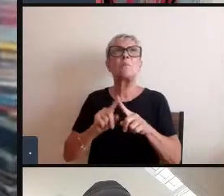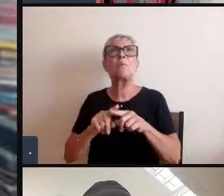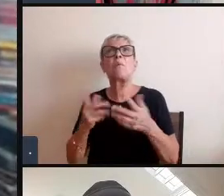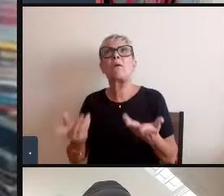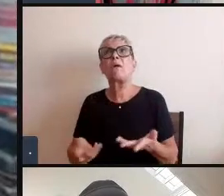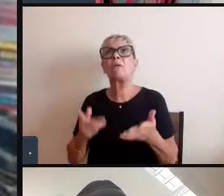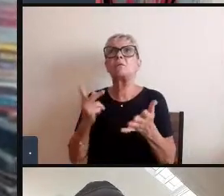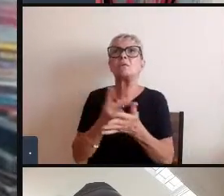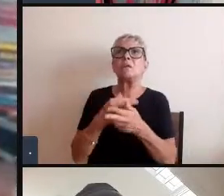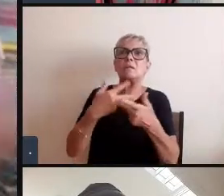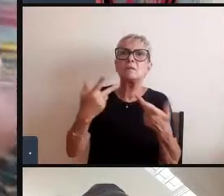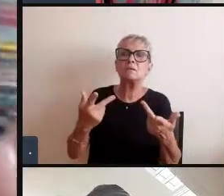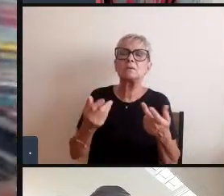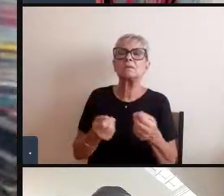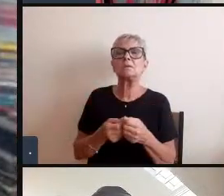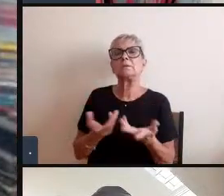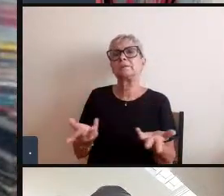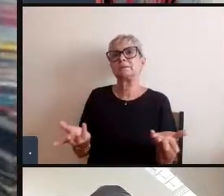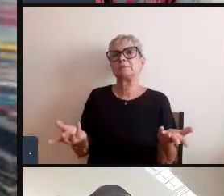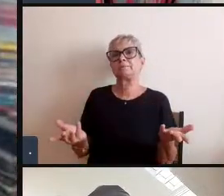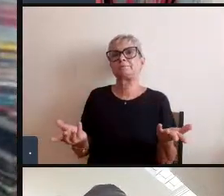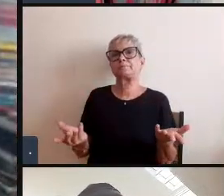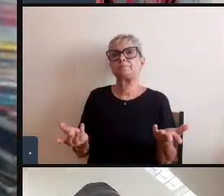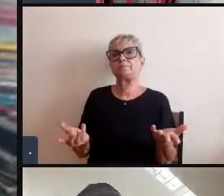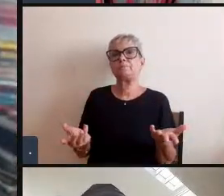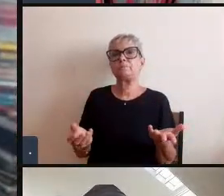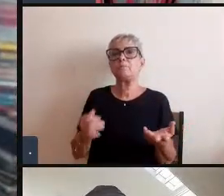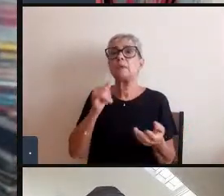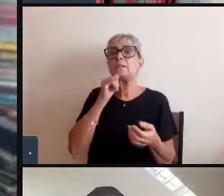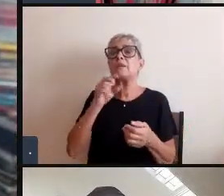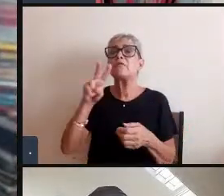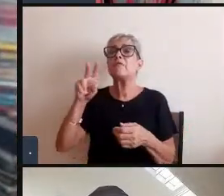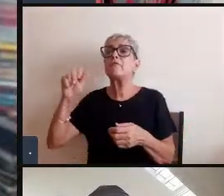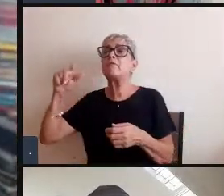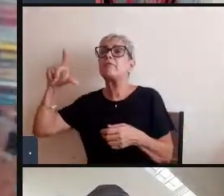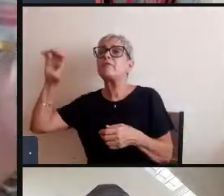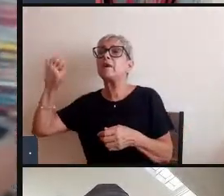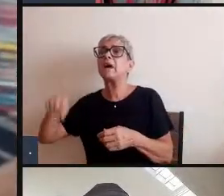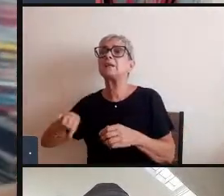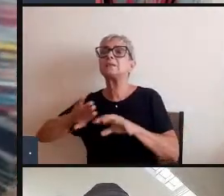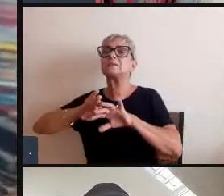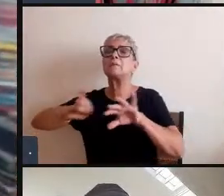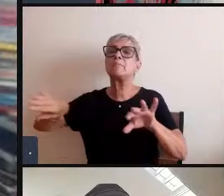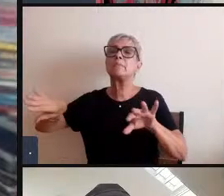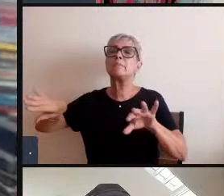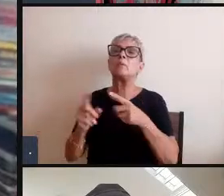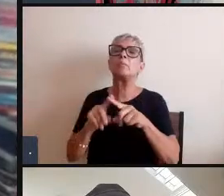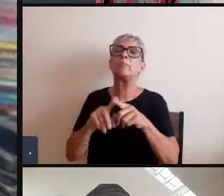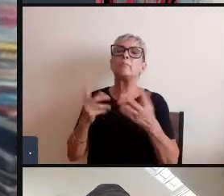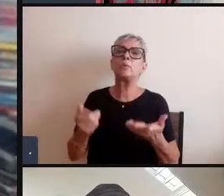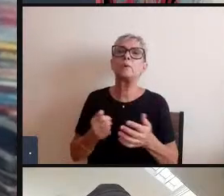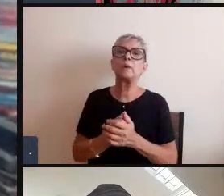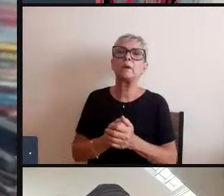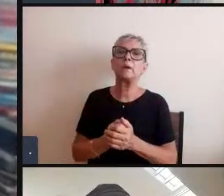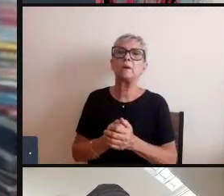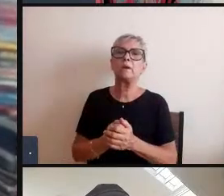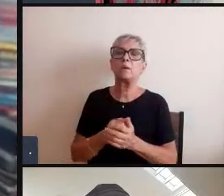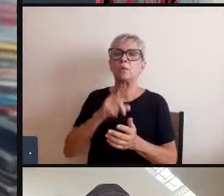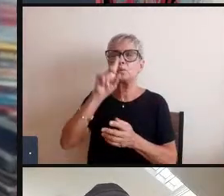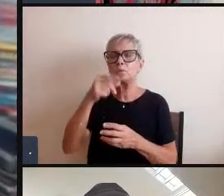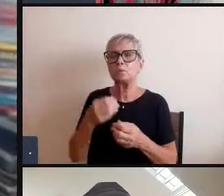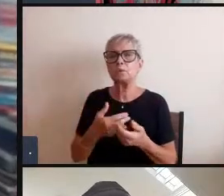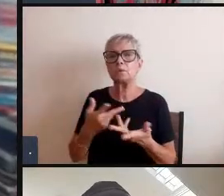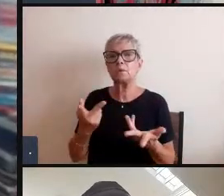por que a Vale não está isolada a fundação Vale não está isolada o centro cultural da Vale não está isolada e por aí vai